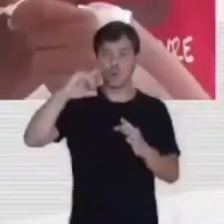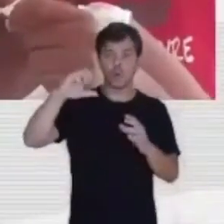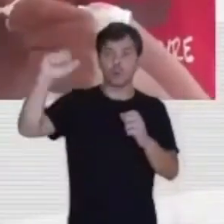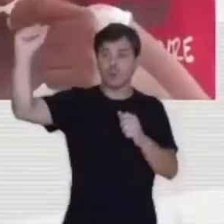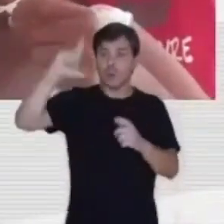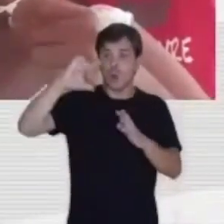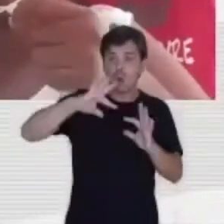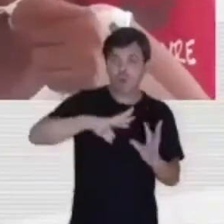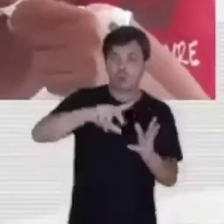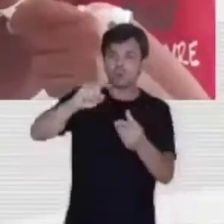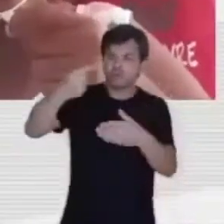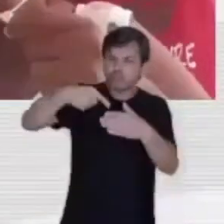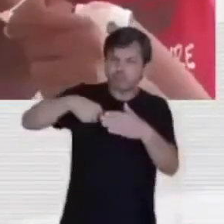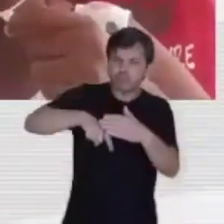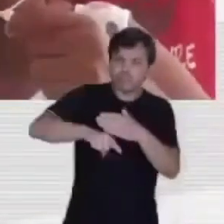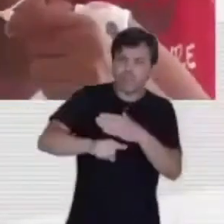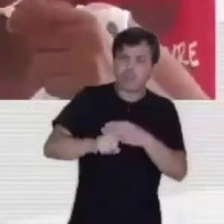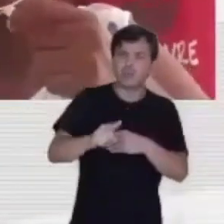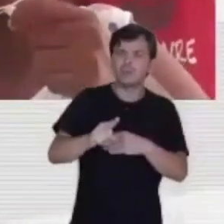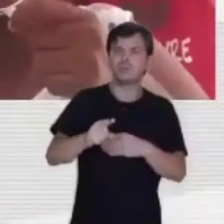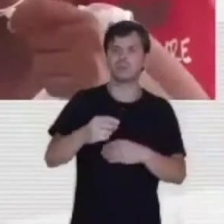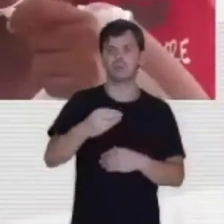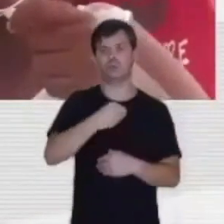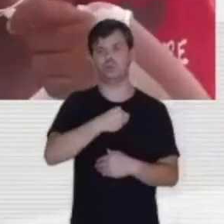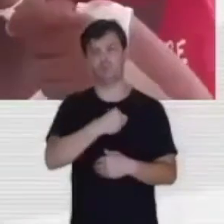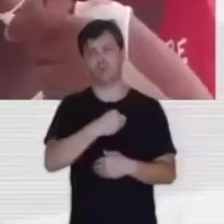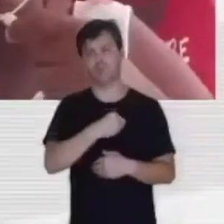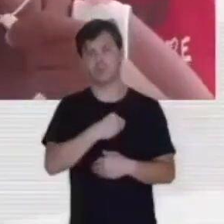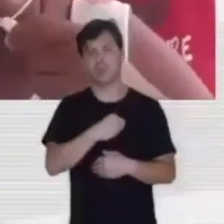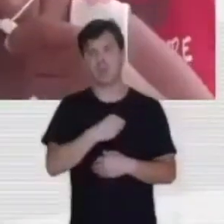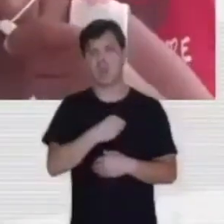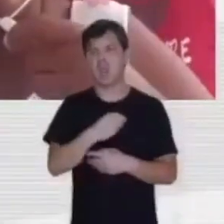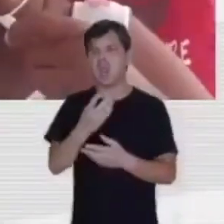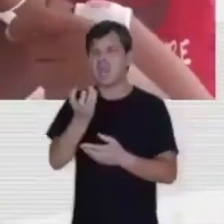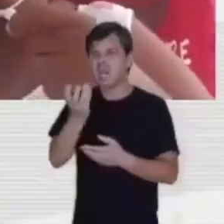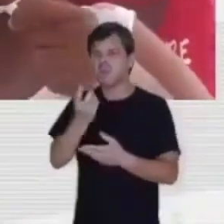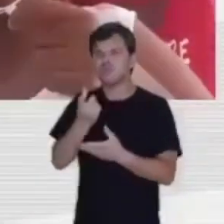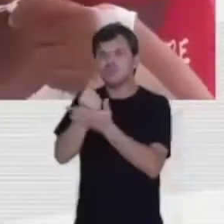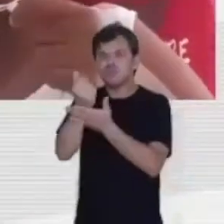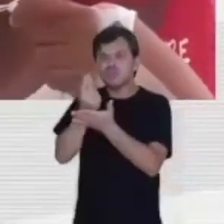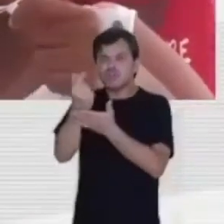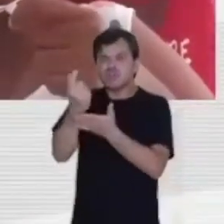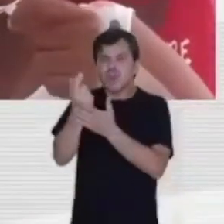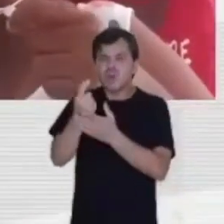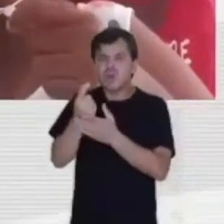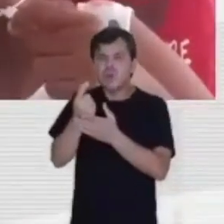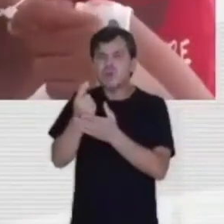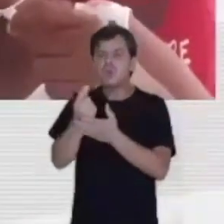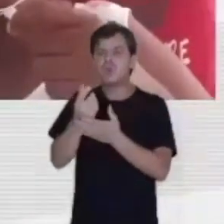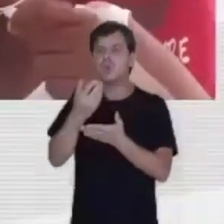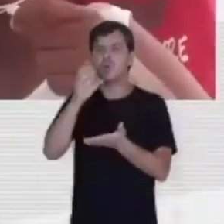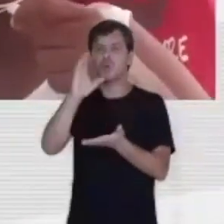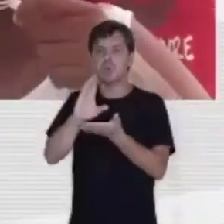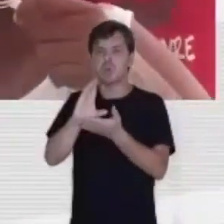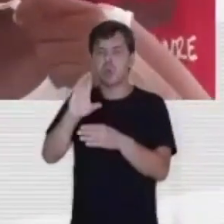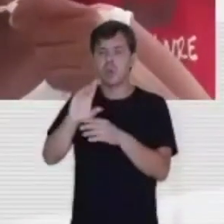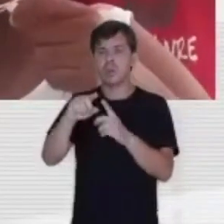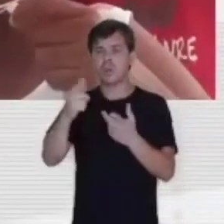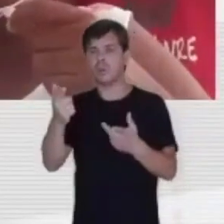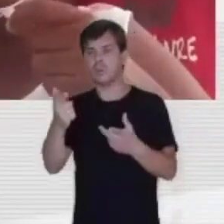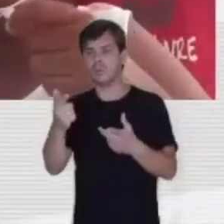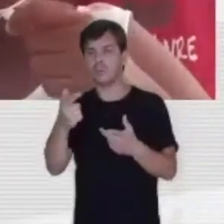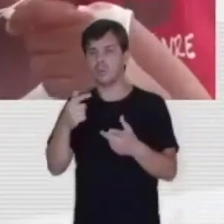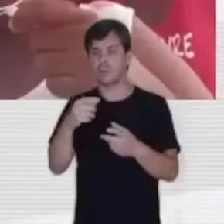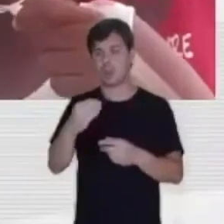mundo que se afunda mergulhado no pecado da ambição por dinheiro. O capitalismo, que valoriza os bens em